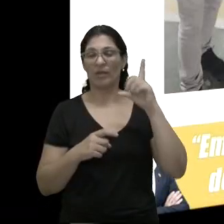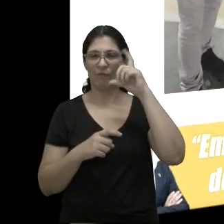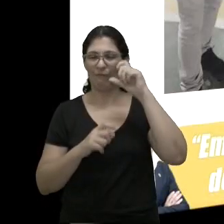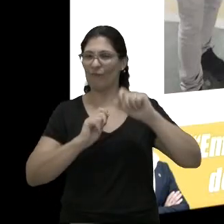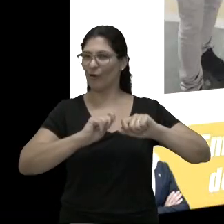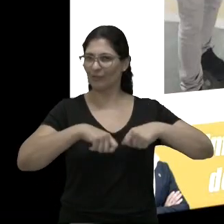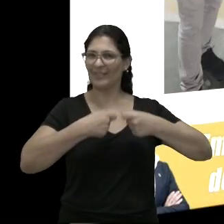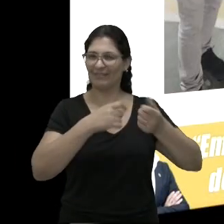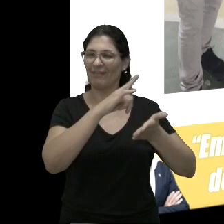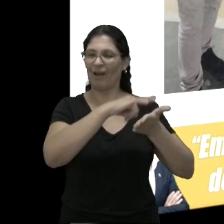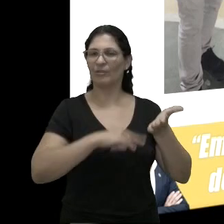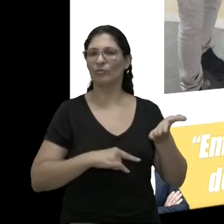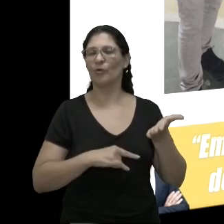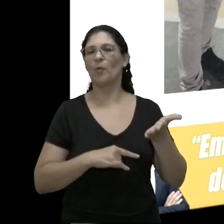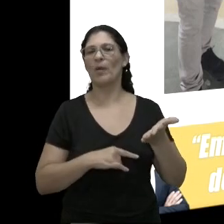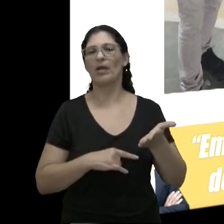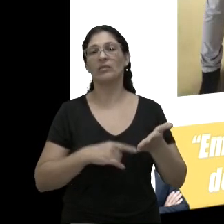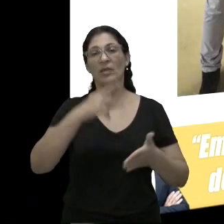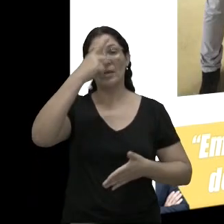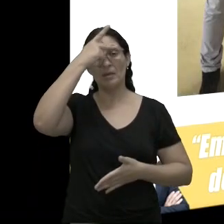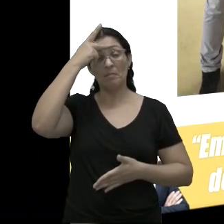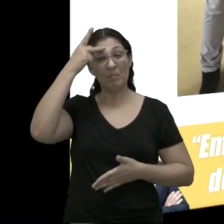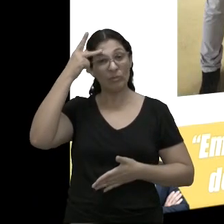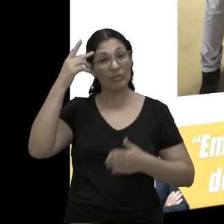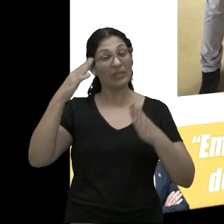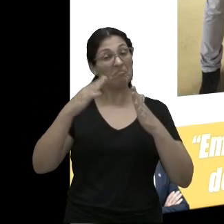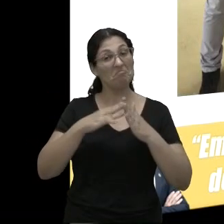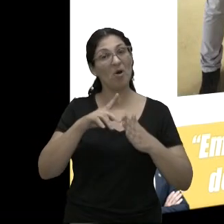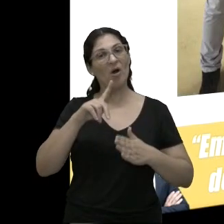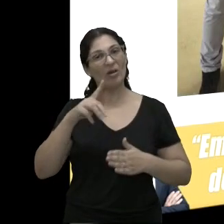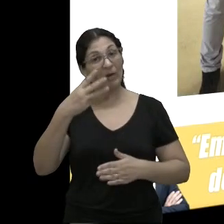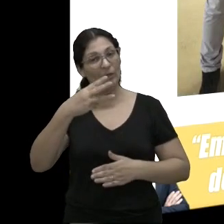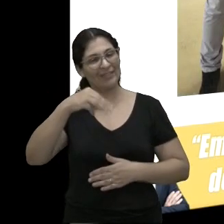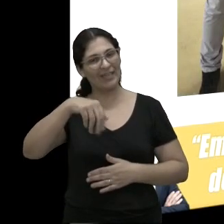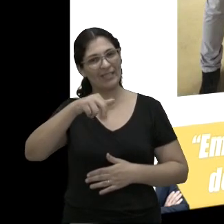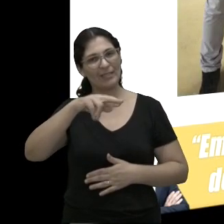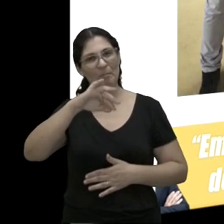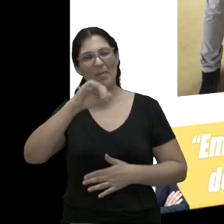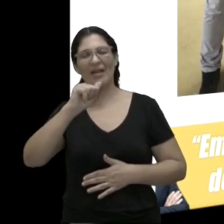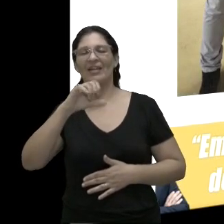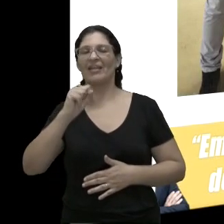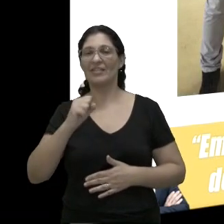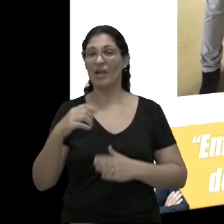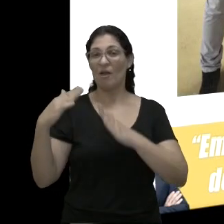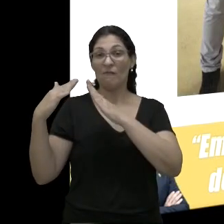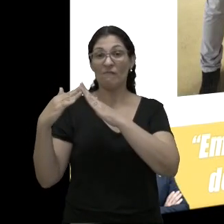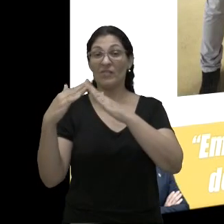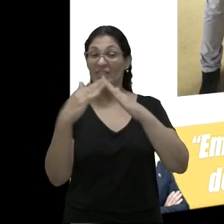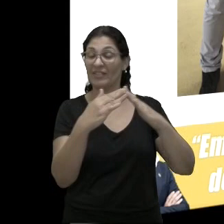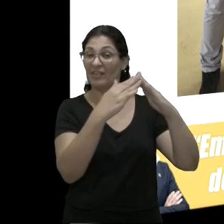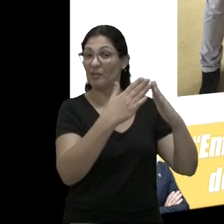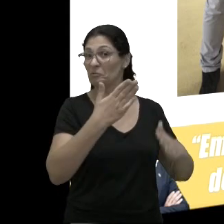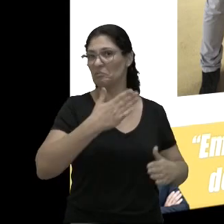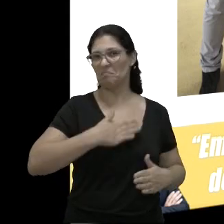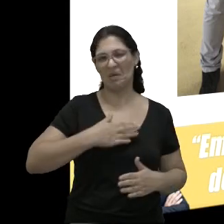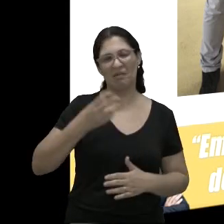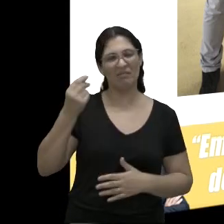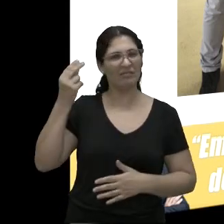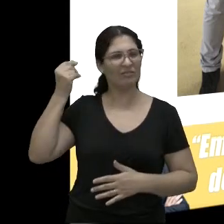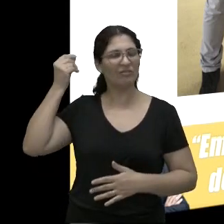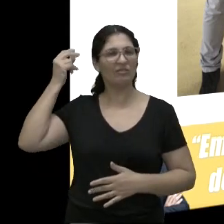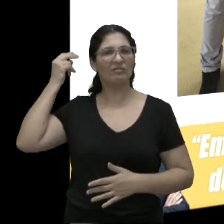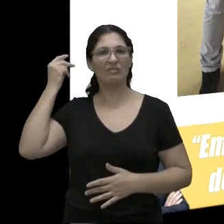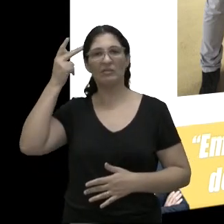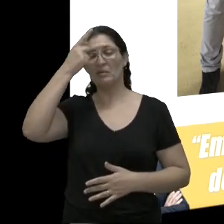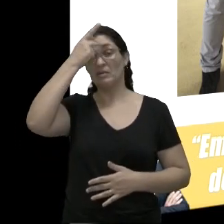São pessoas moradoras lá do bairro, na sua grande maioria vizinhos que me viu crescer, pessoas que quando eu